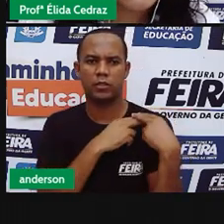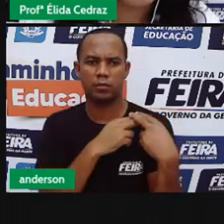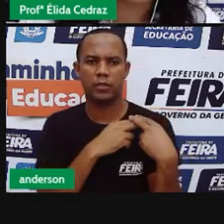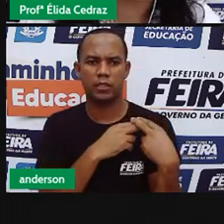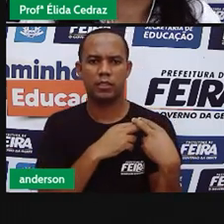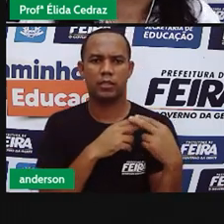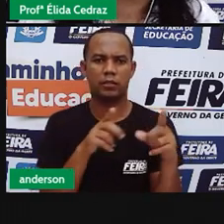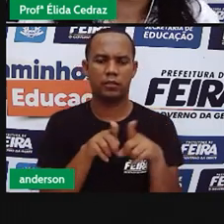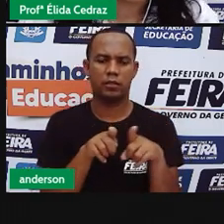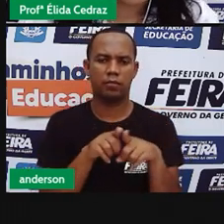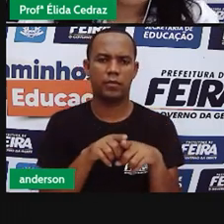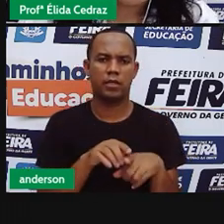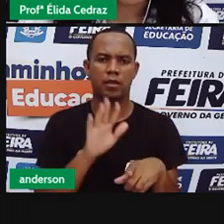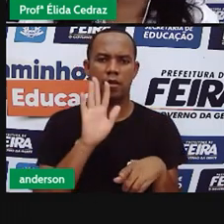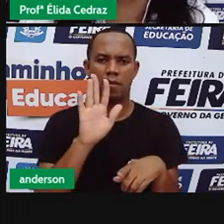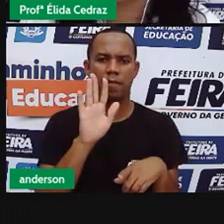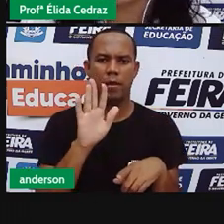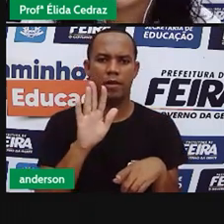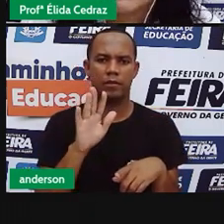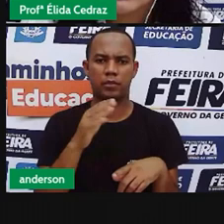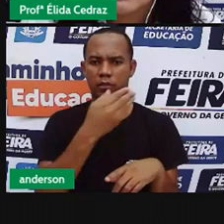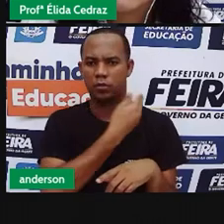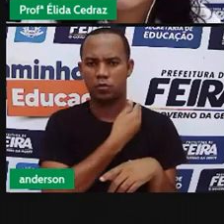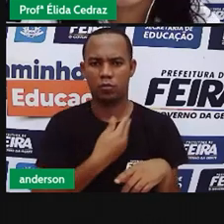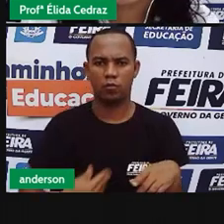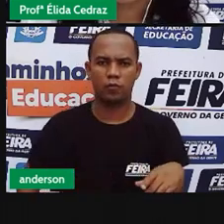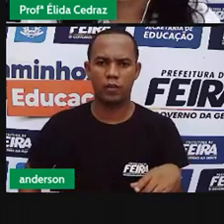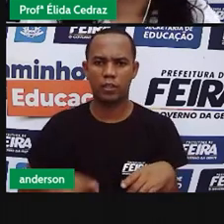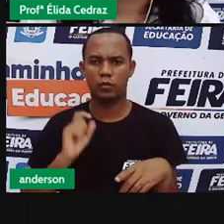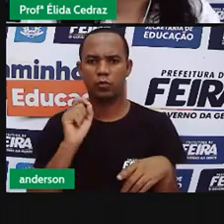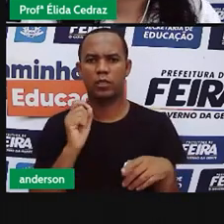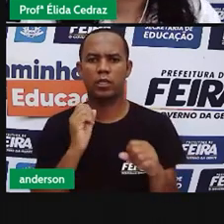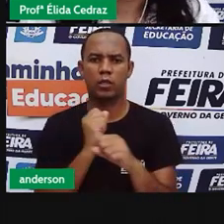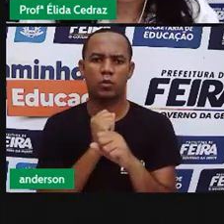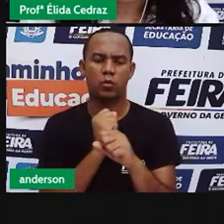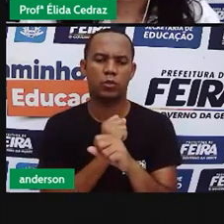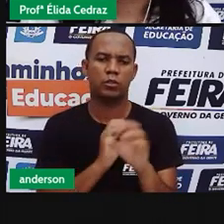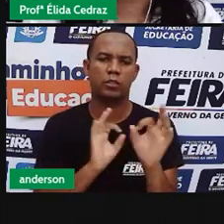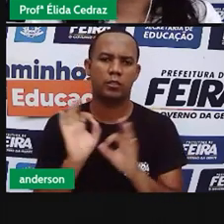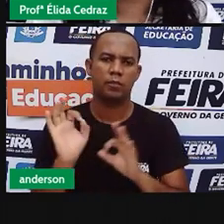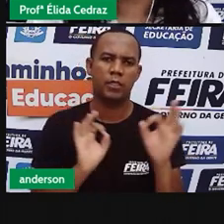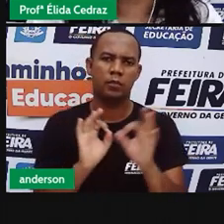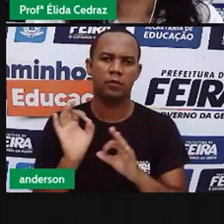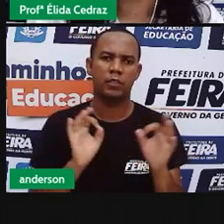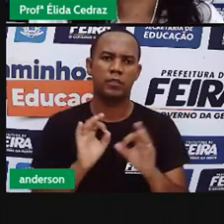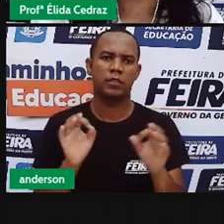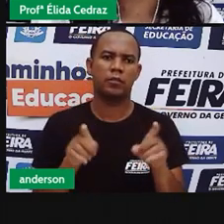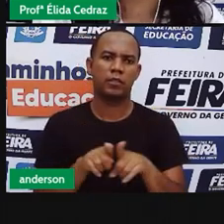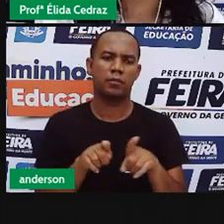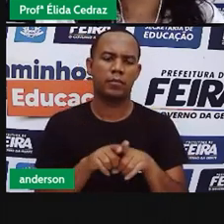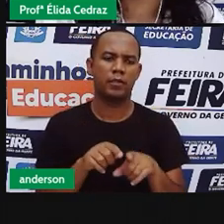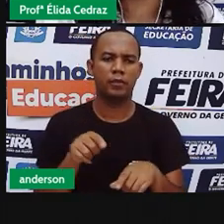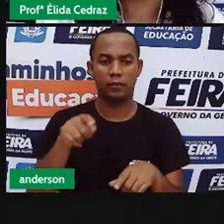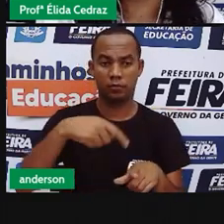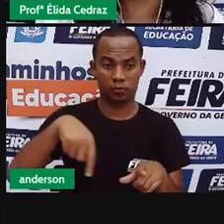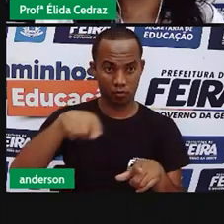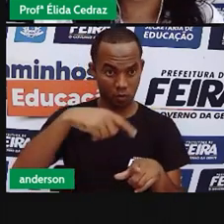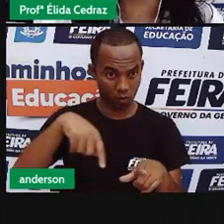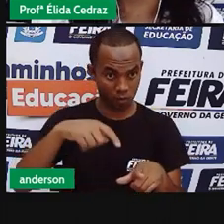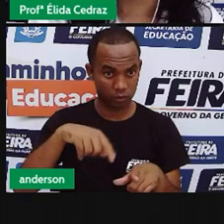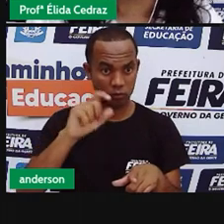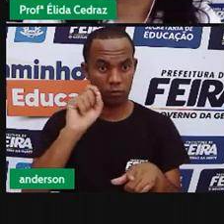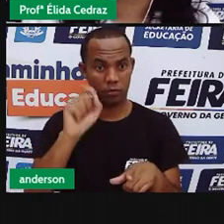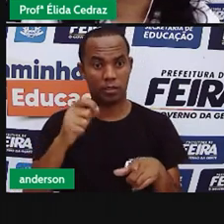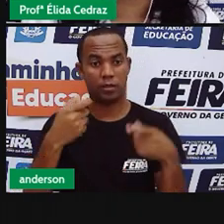governo é a construção e a manutenção. E nós, cidadãos, que utilizamos esses